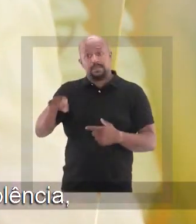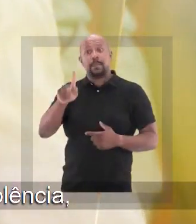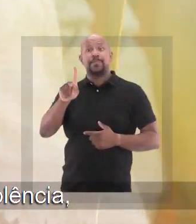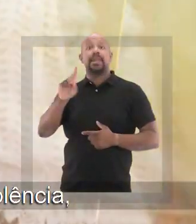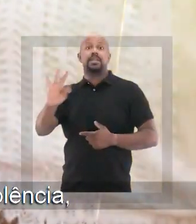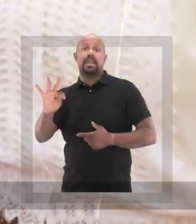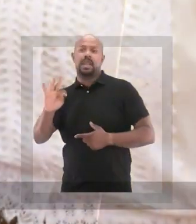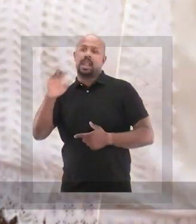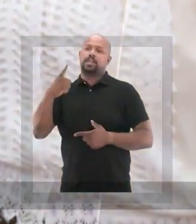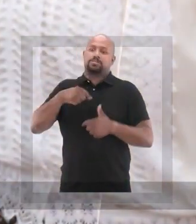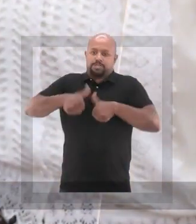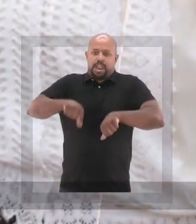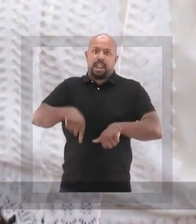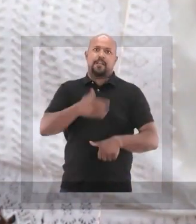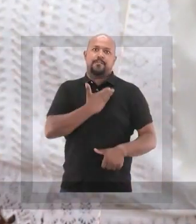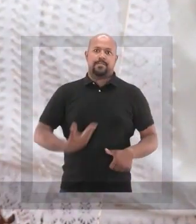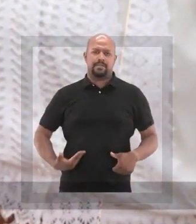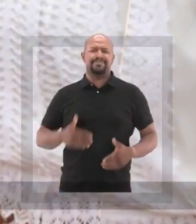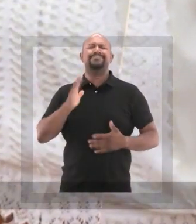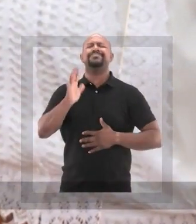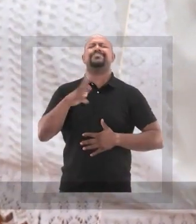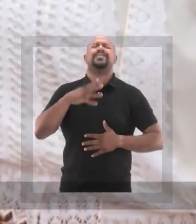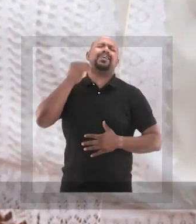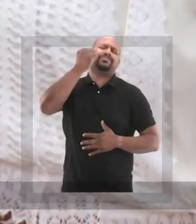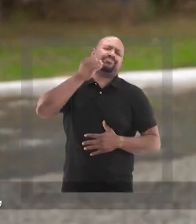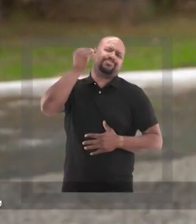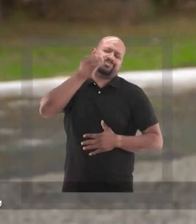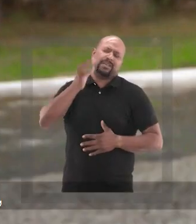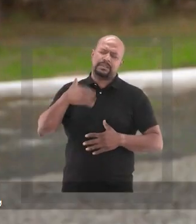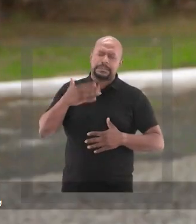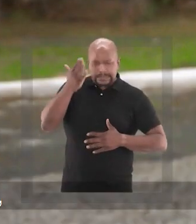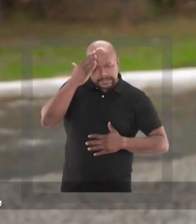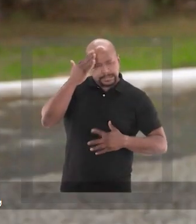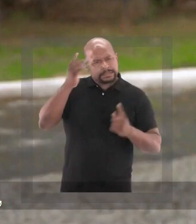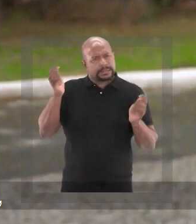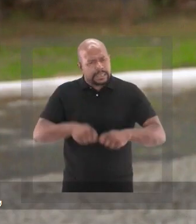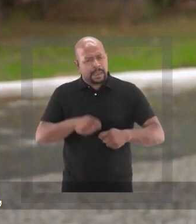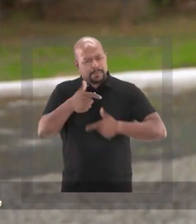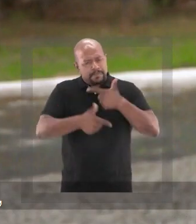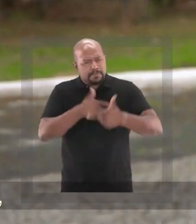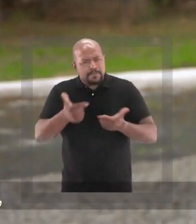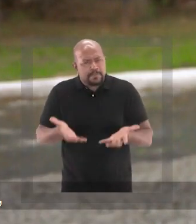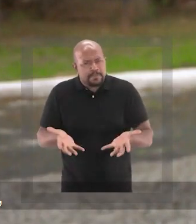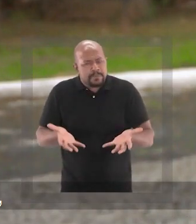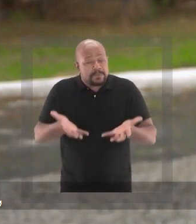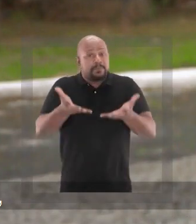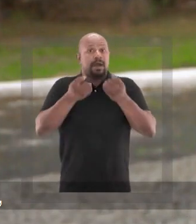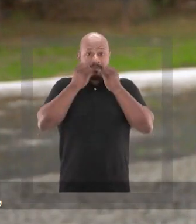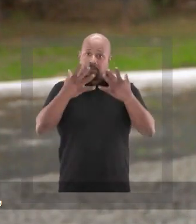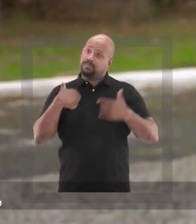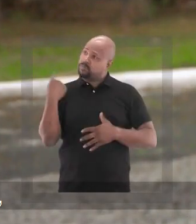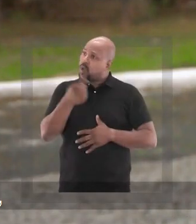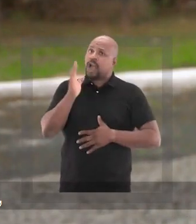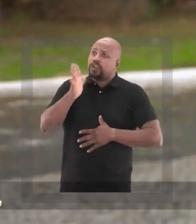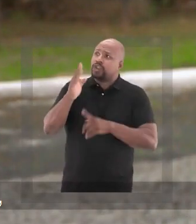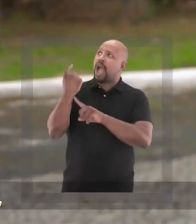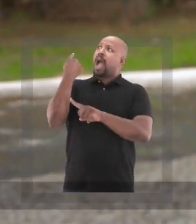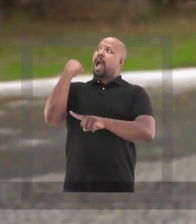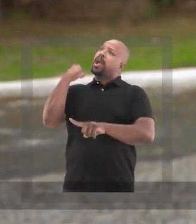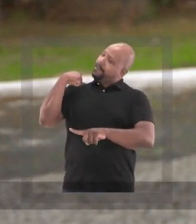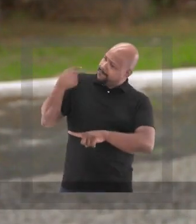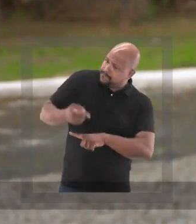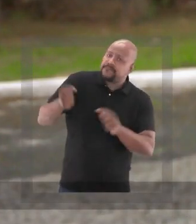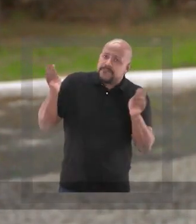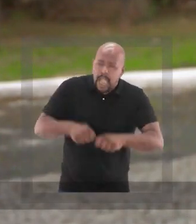prevenção da violência, quando o PT governou Nova Iguaçu. Por experiência própria, sei que dá para fazer muita coisa boa.